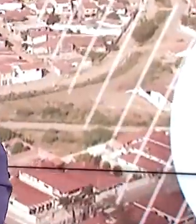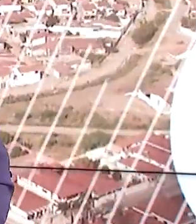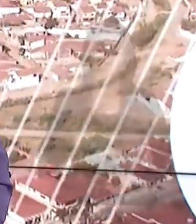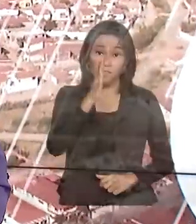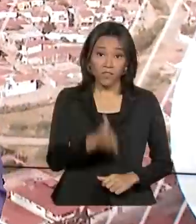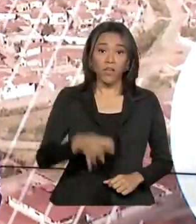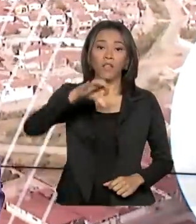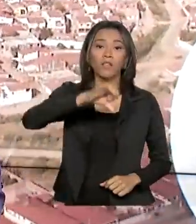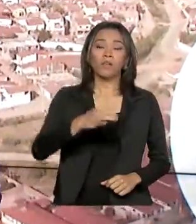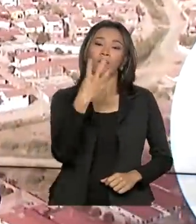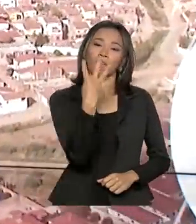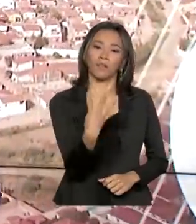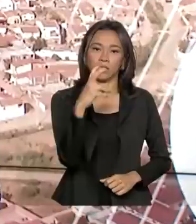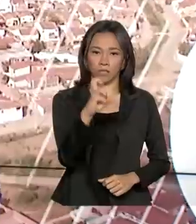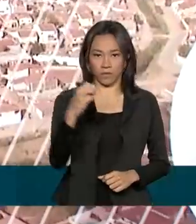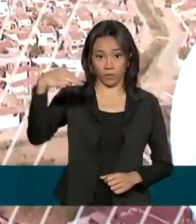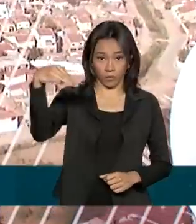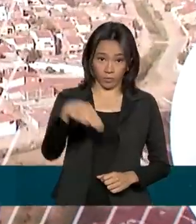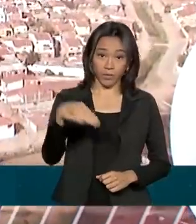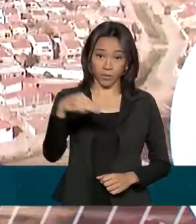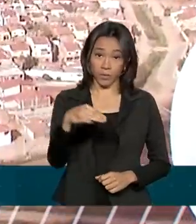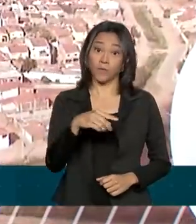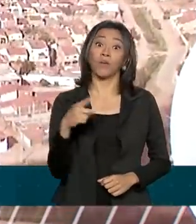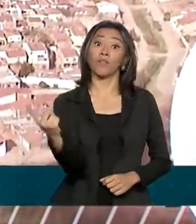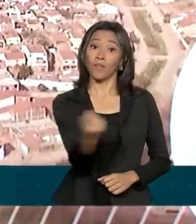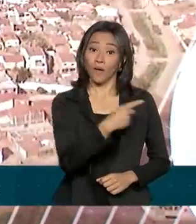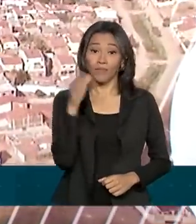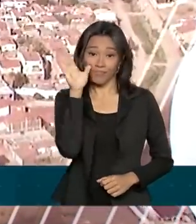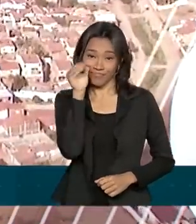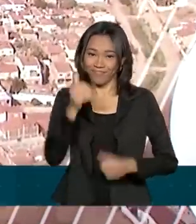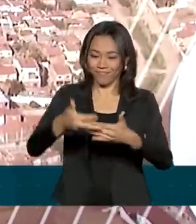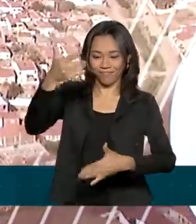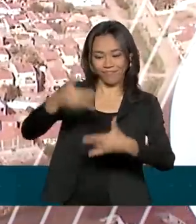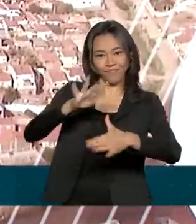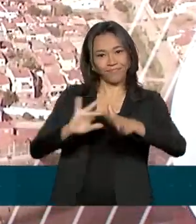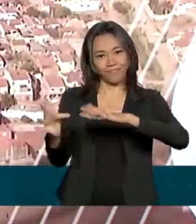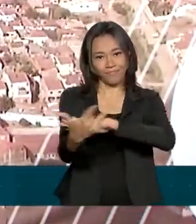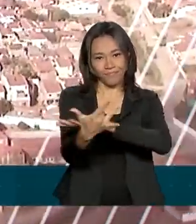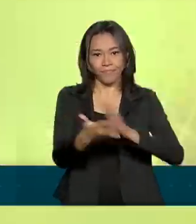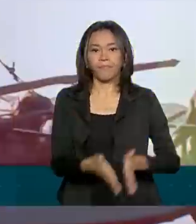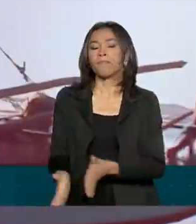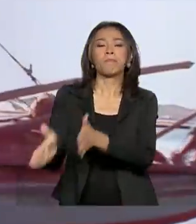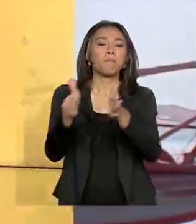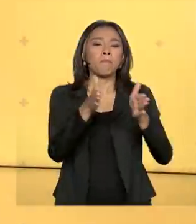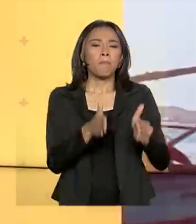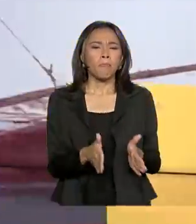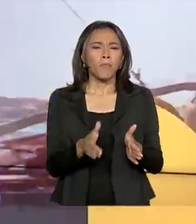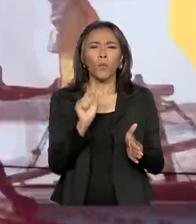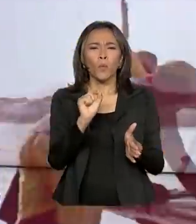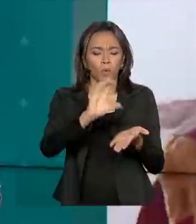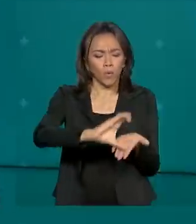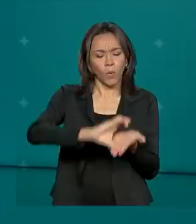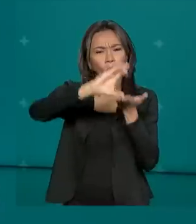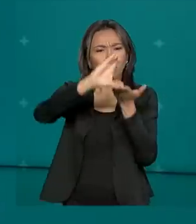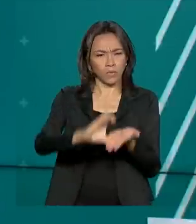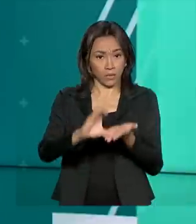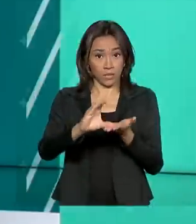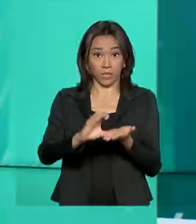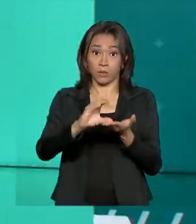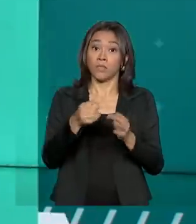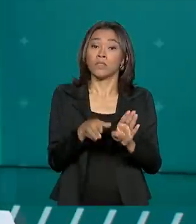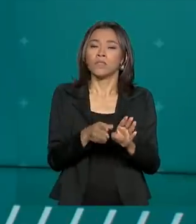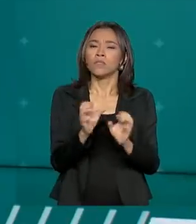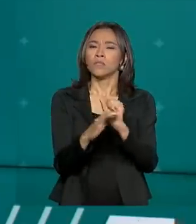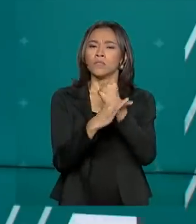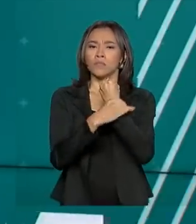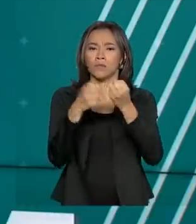São 9 horas e 45 minutos, estamos ao vivo também pelas redes sociais. O Conselho de Segurança da ONU se